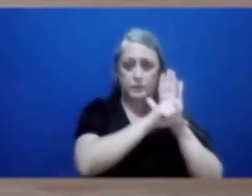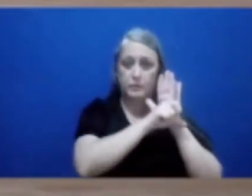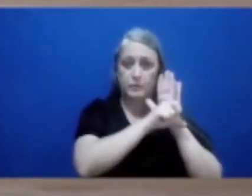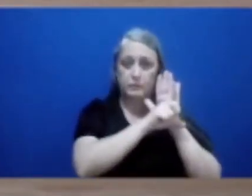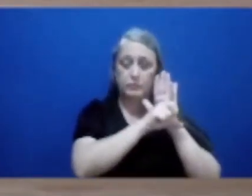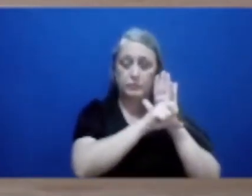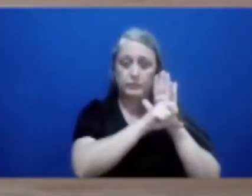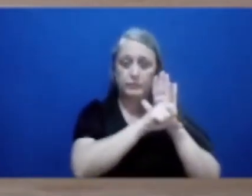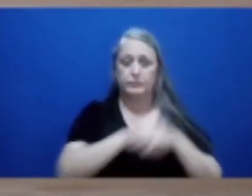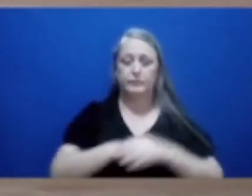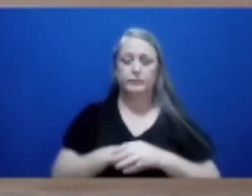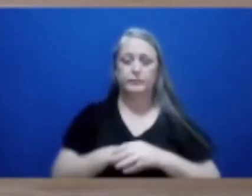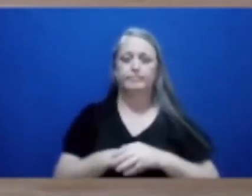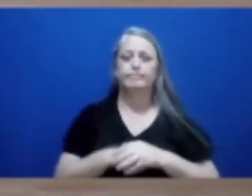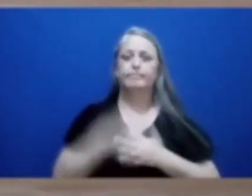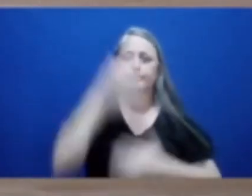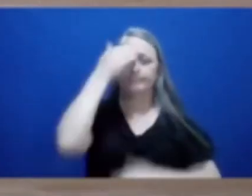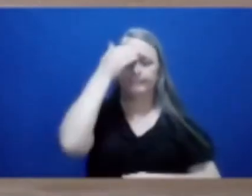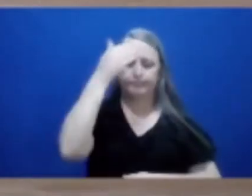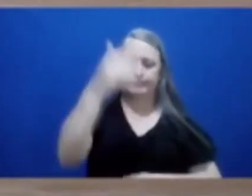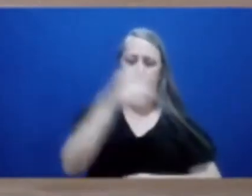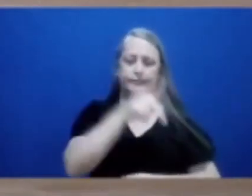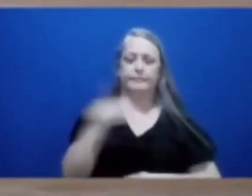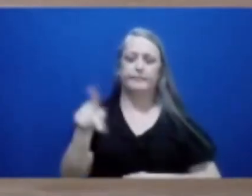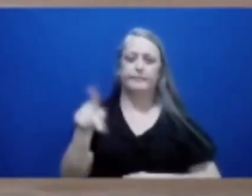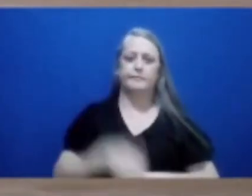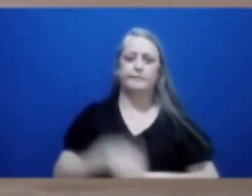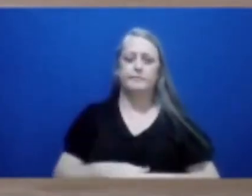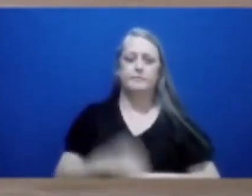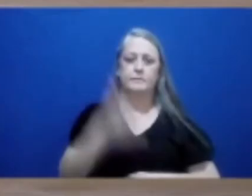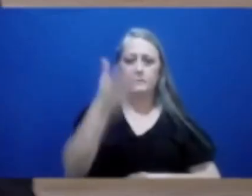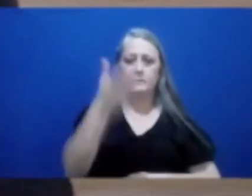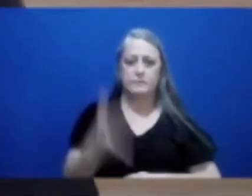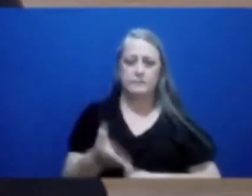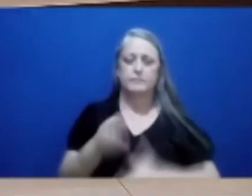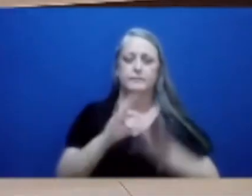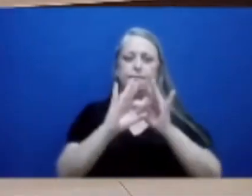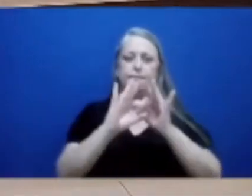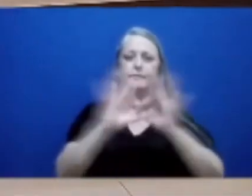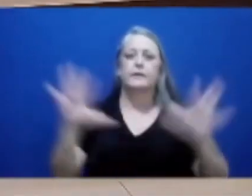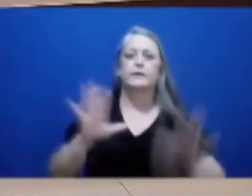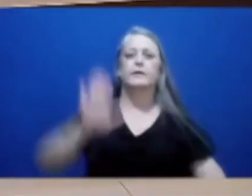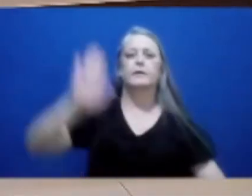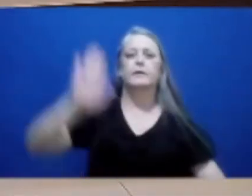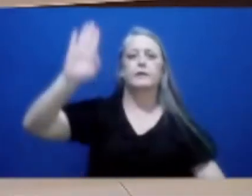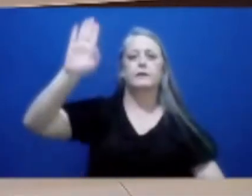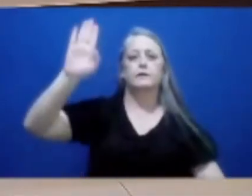É isso. Obrigada, senhor presidente. Agora sim, vereador, o senhor tem a palavra. Questão de ordem, vereador Anderson.